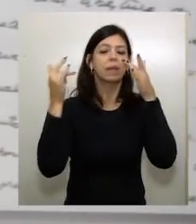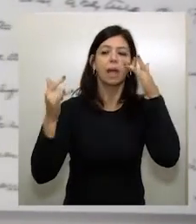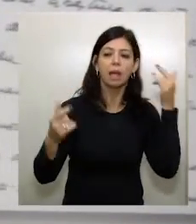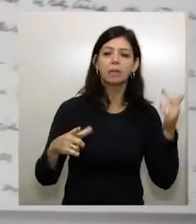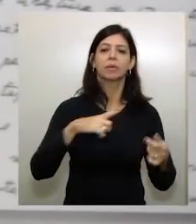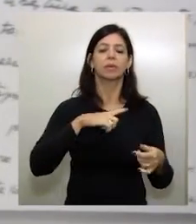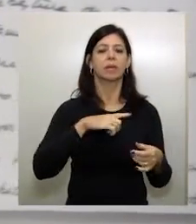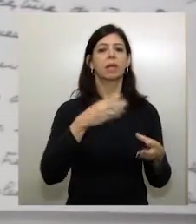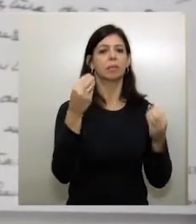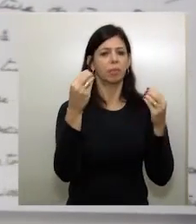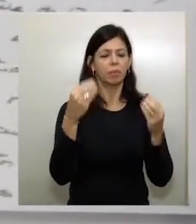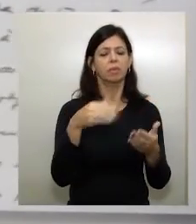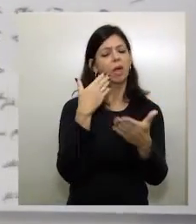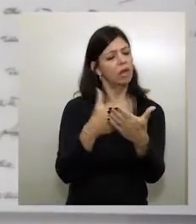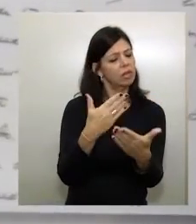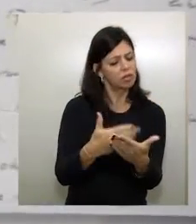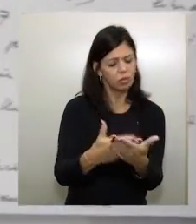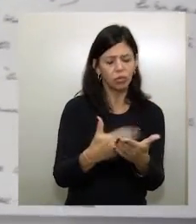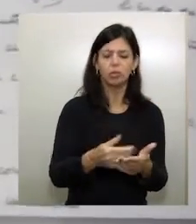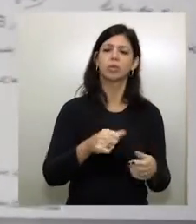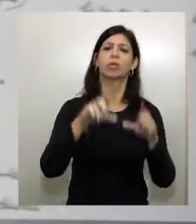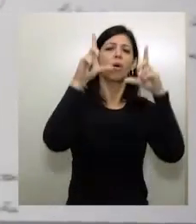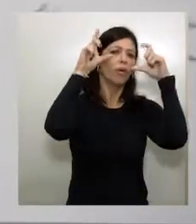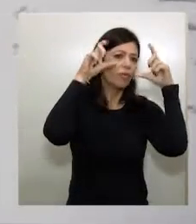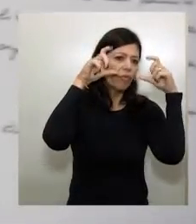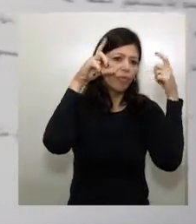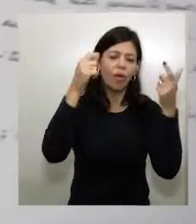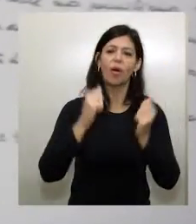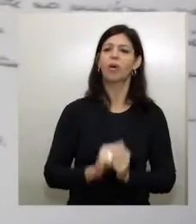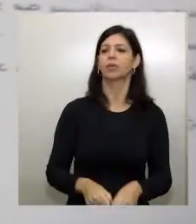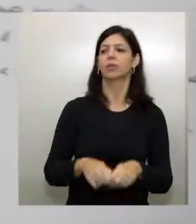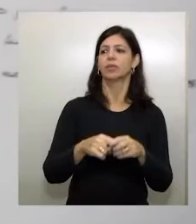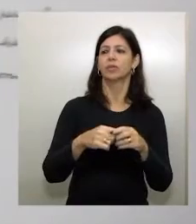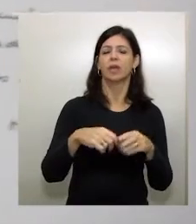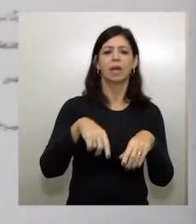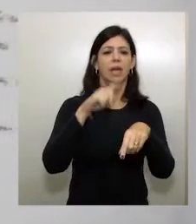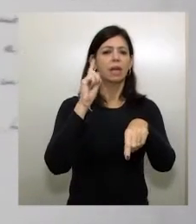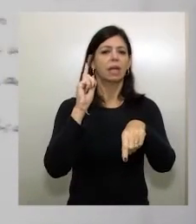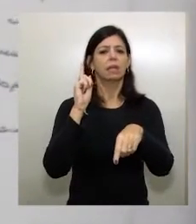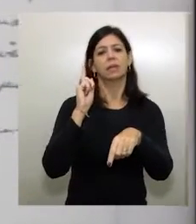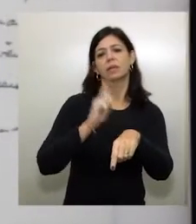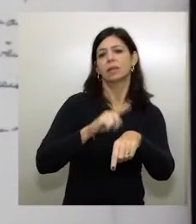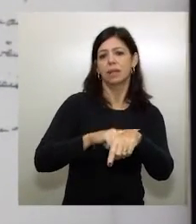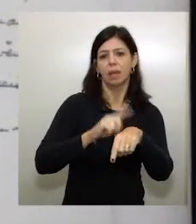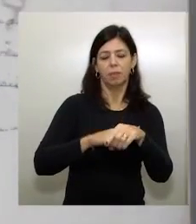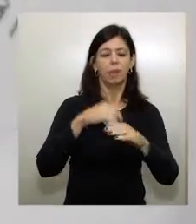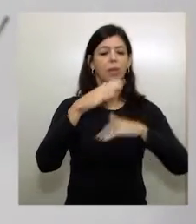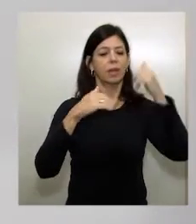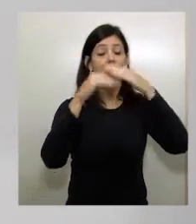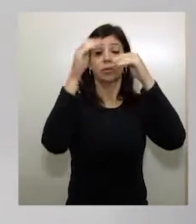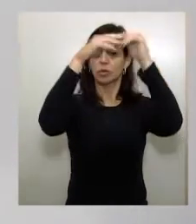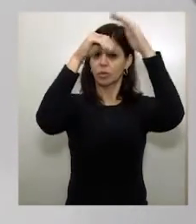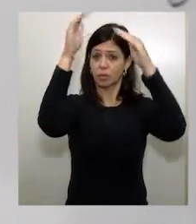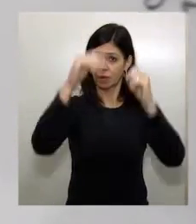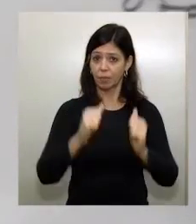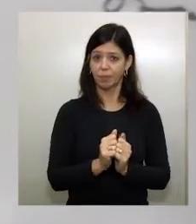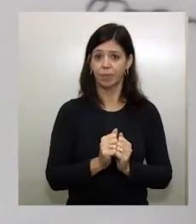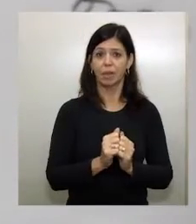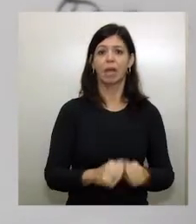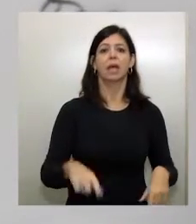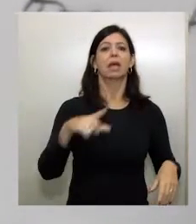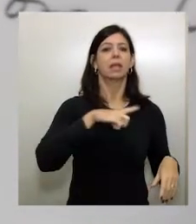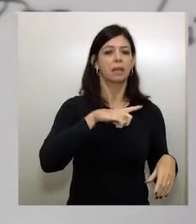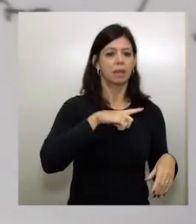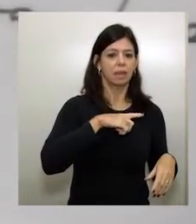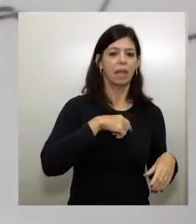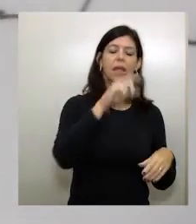conferir uma série de documentos, estudos, croquias e fotos da época da sua construção. Muitas dessas peças